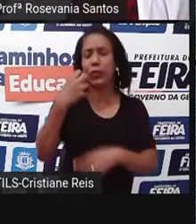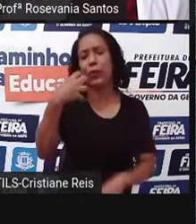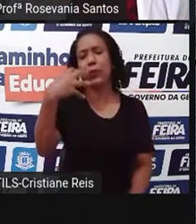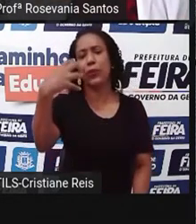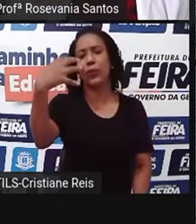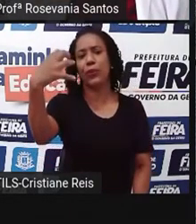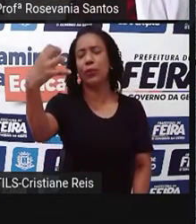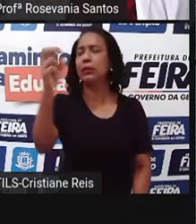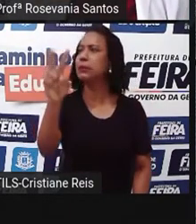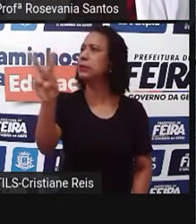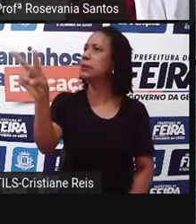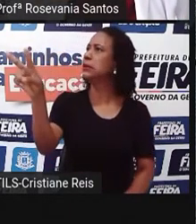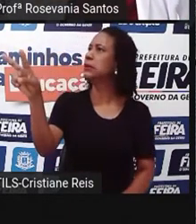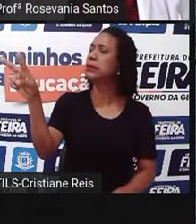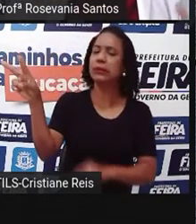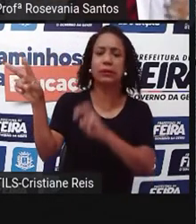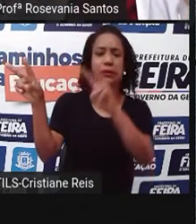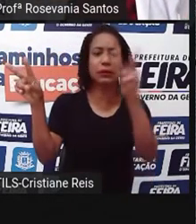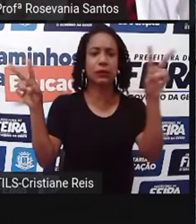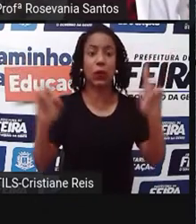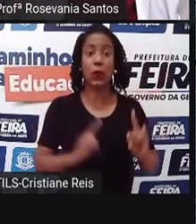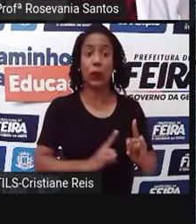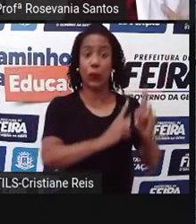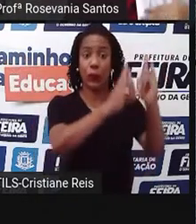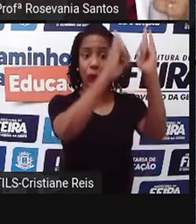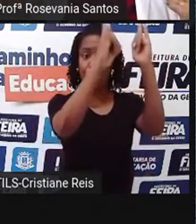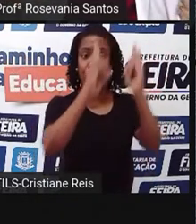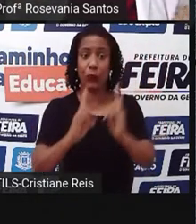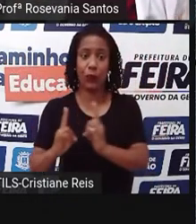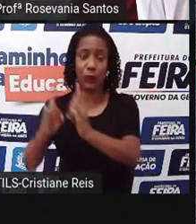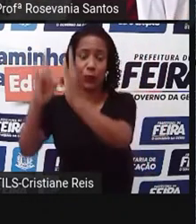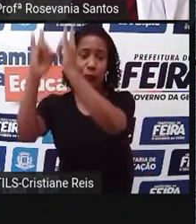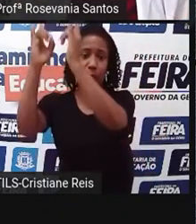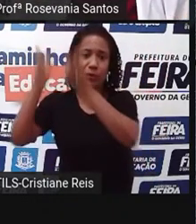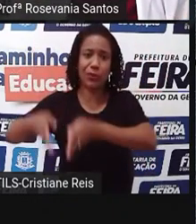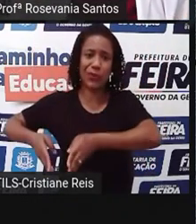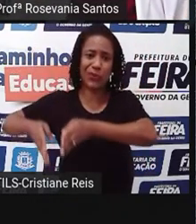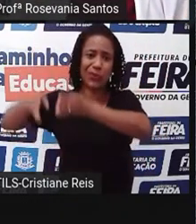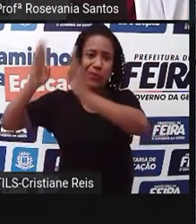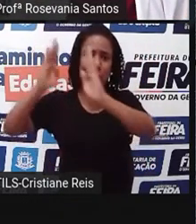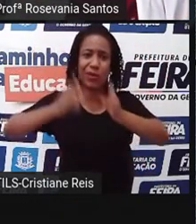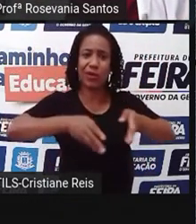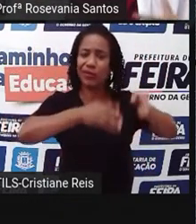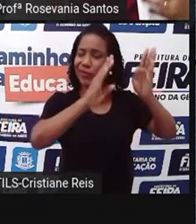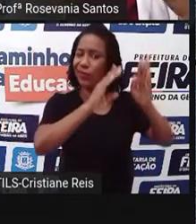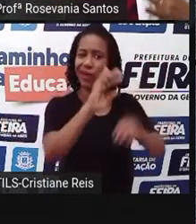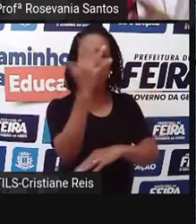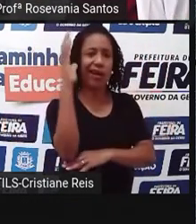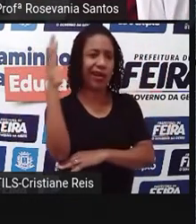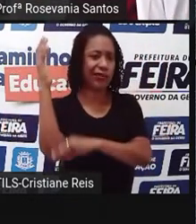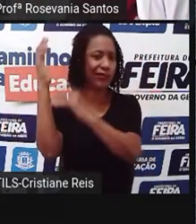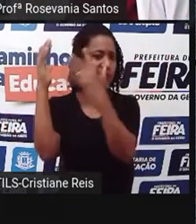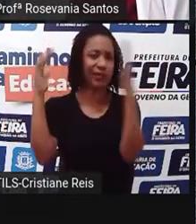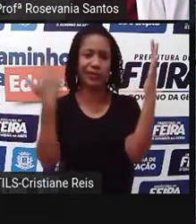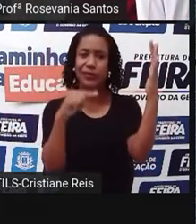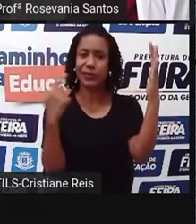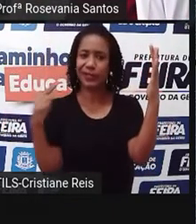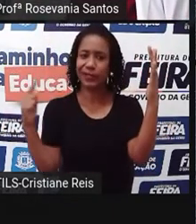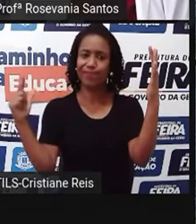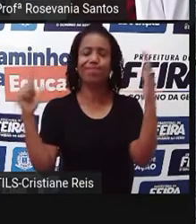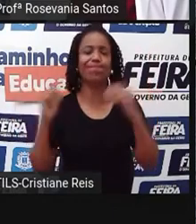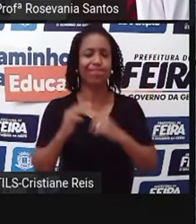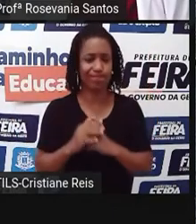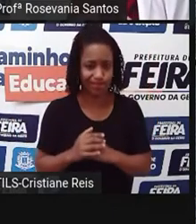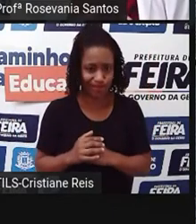olha, não tem uma árvore. Então, você já percebe que já foi extremamente degradado ali. Então, a vegetação, ela é extremamente